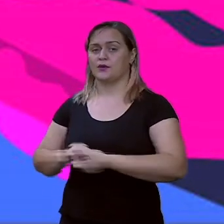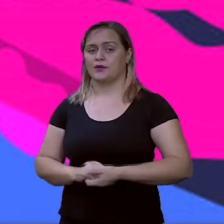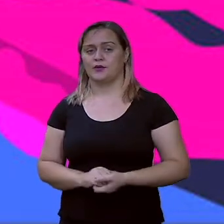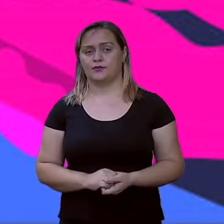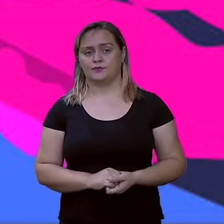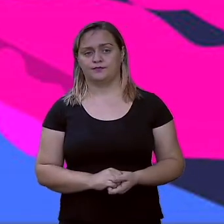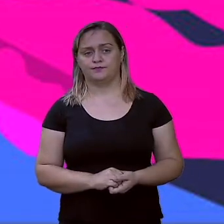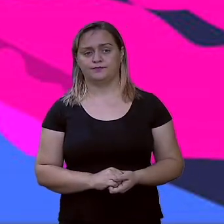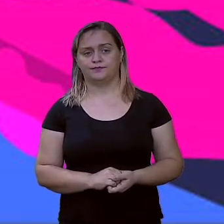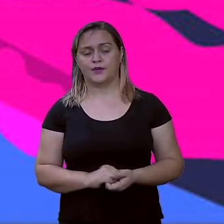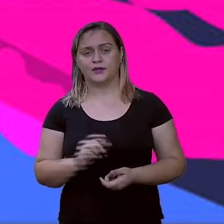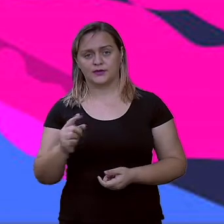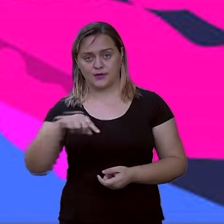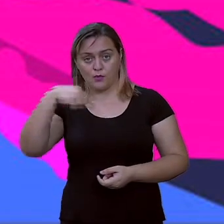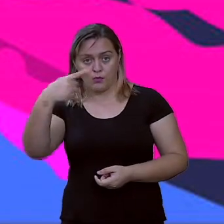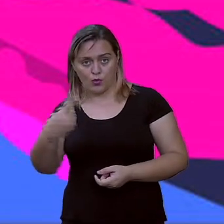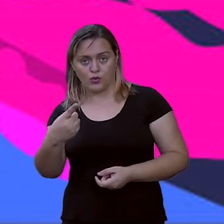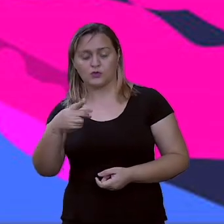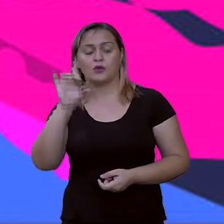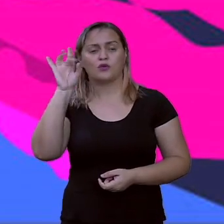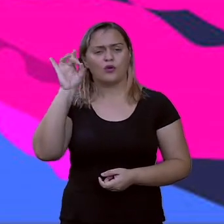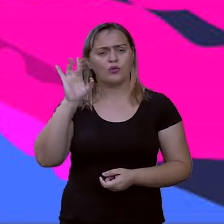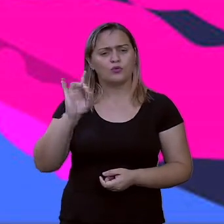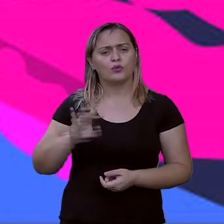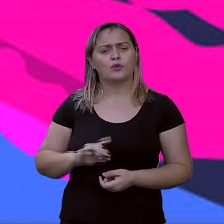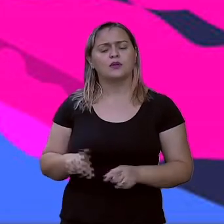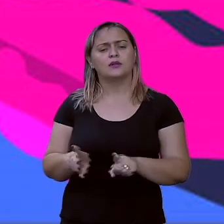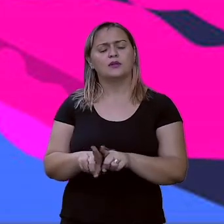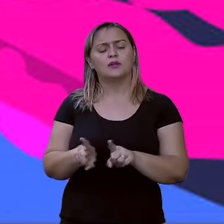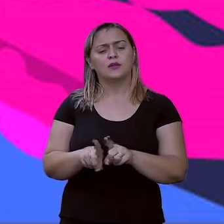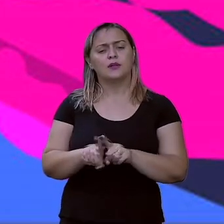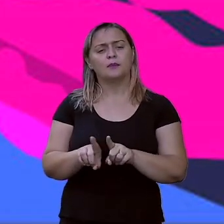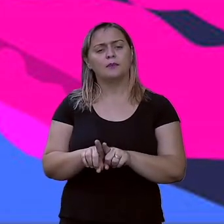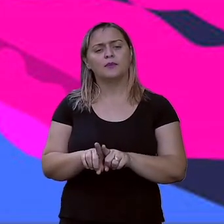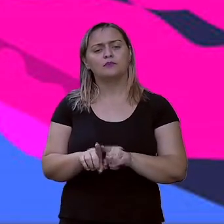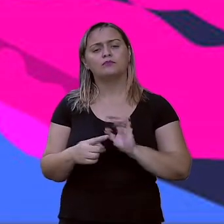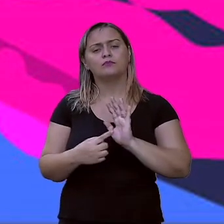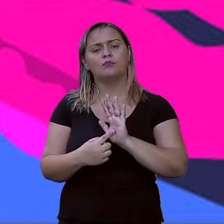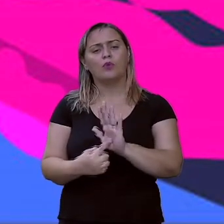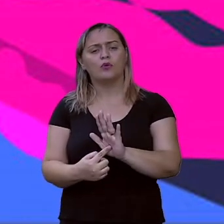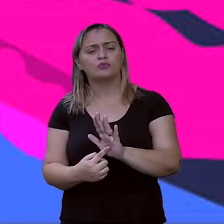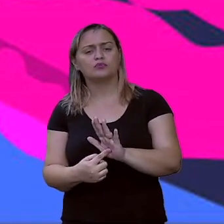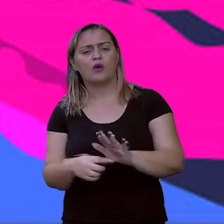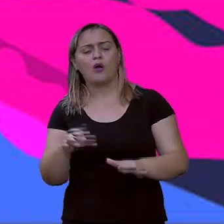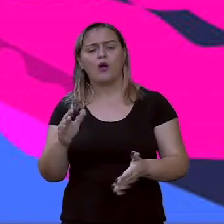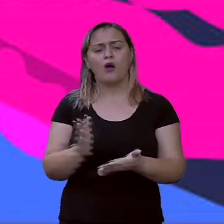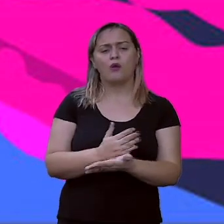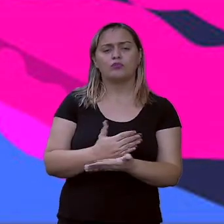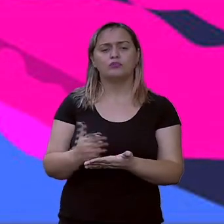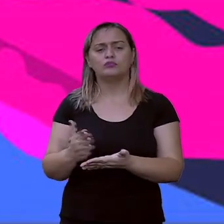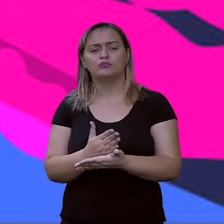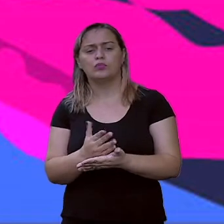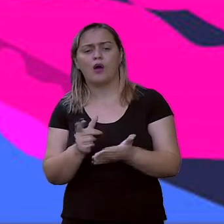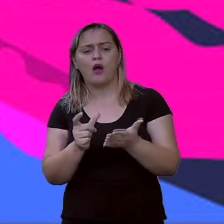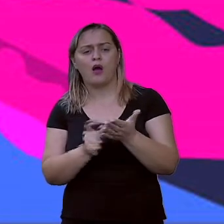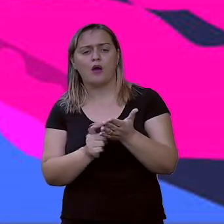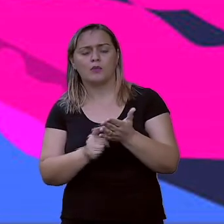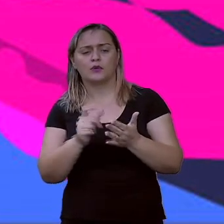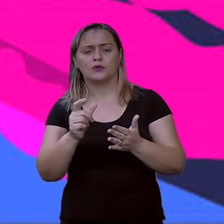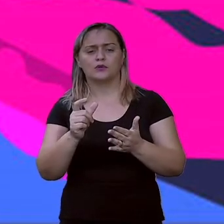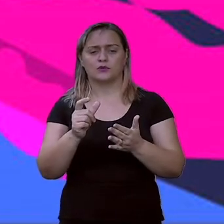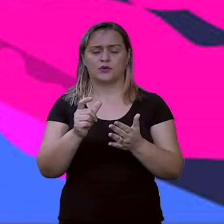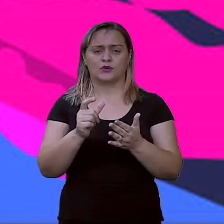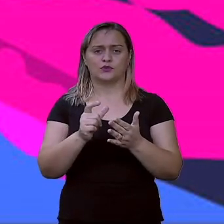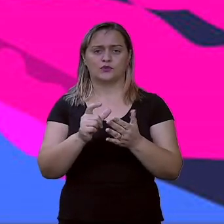Logo depois aí de azul, ele sugeriu até um desses aplicativos que é o chamado aí conhecido de